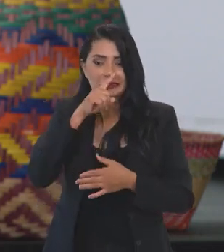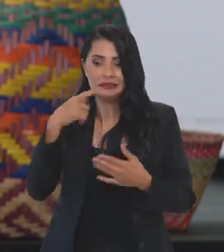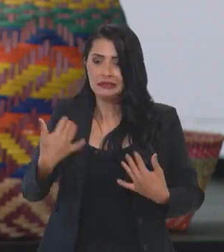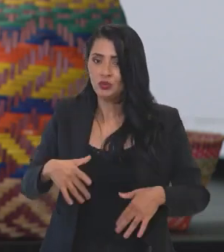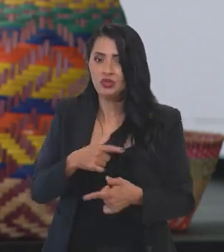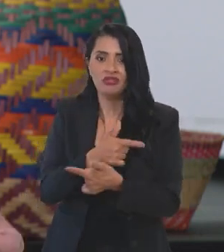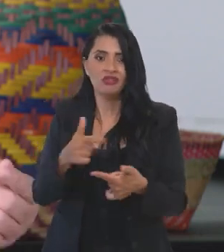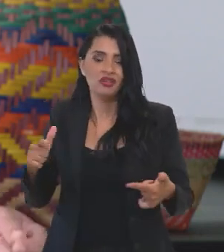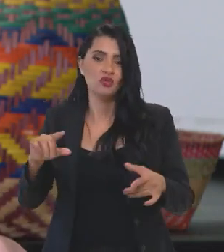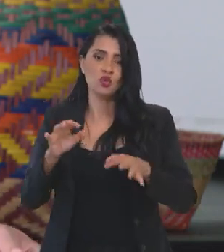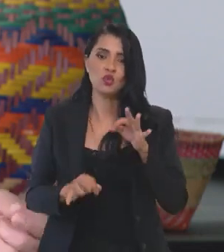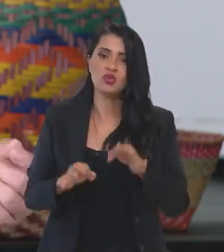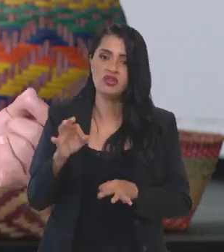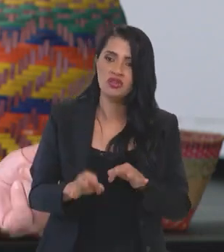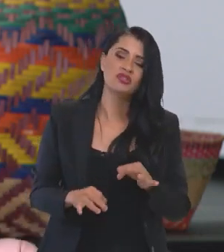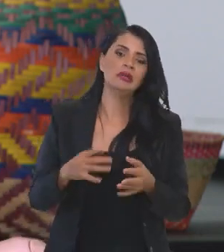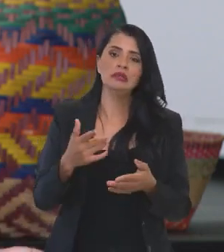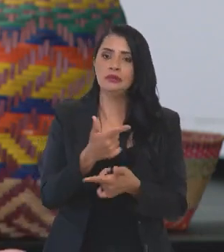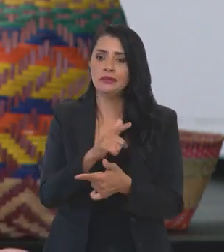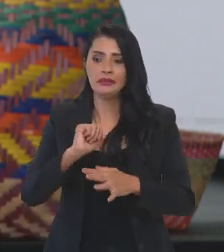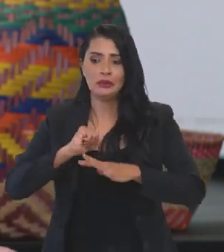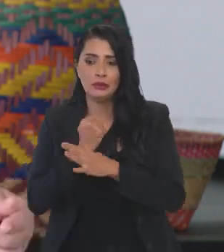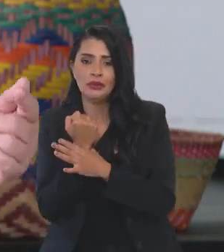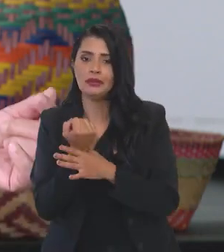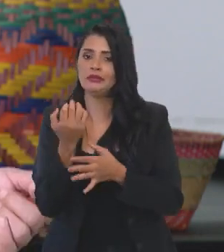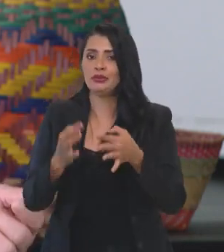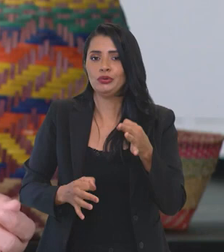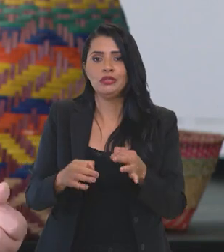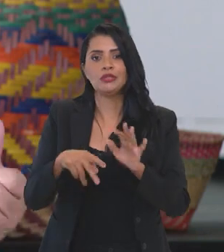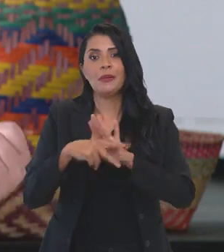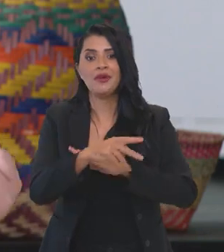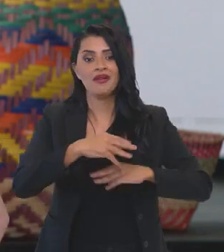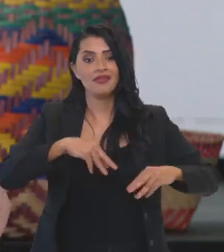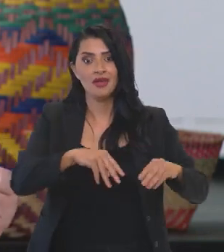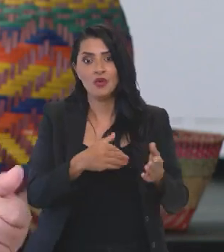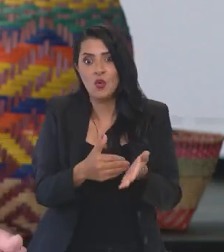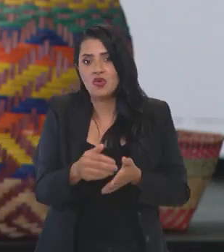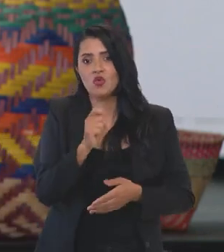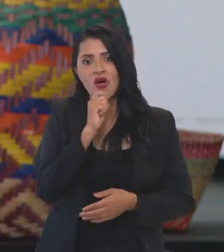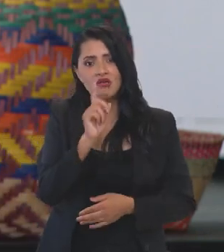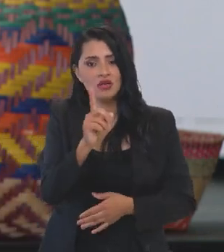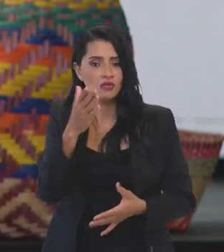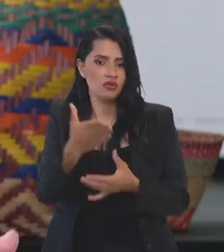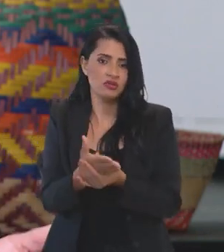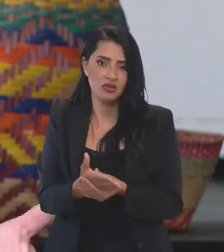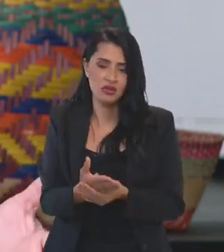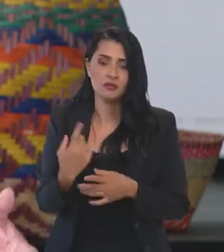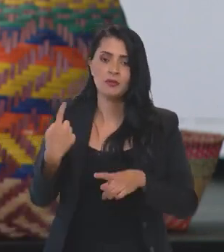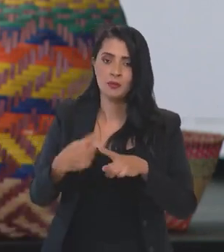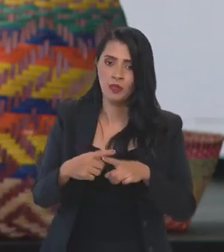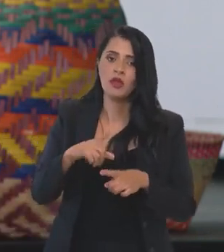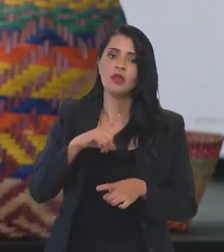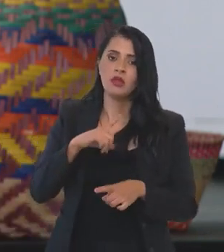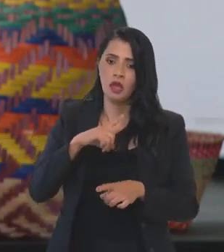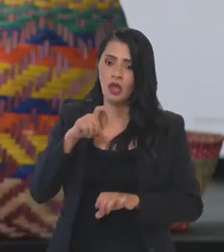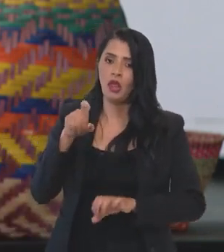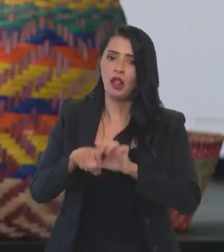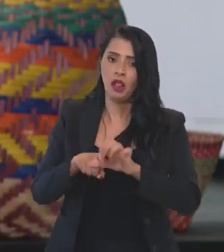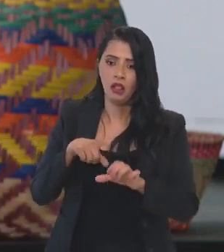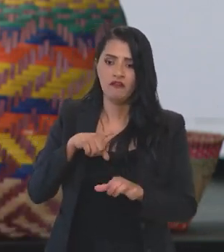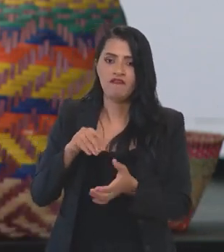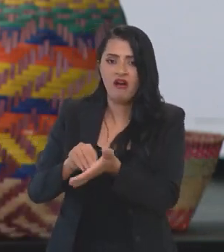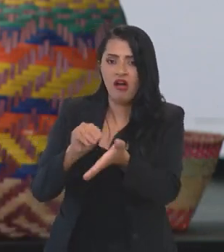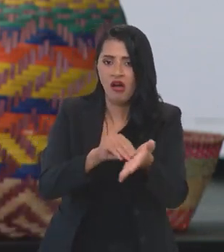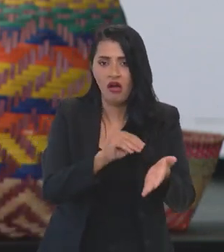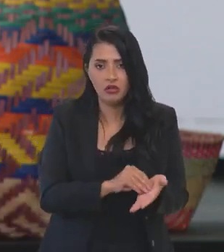estão em andamento e traz insegurança jurídica até mesmo para as terras que nem iniciaram, porque ainda há uma